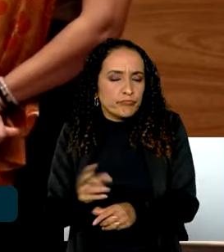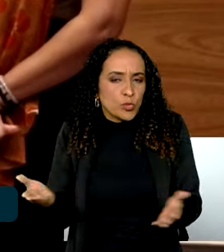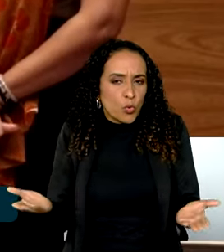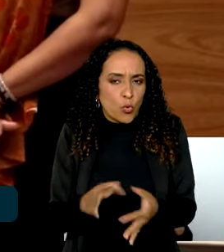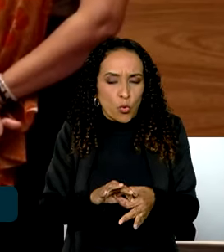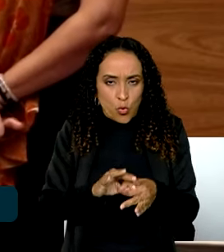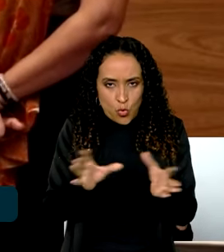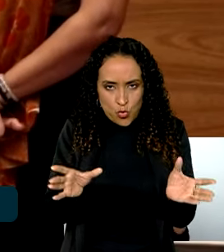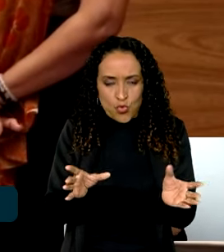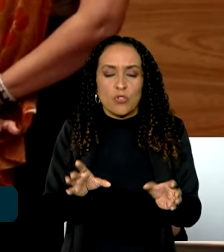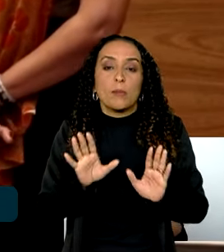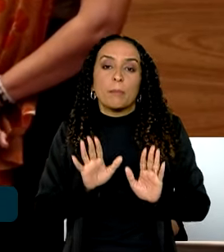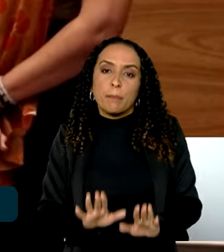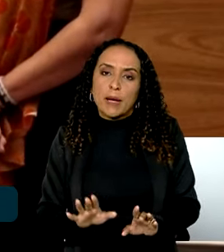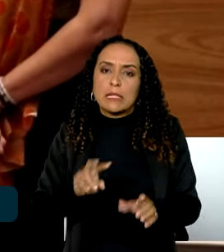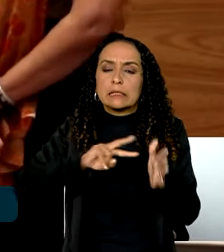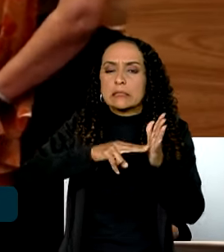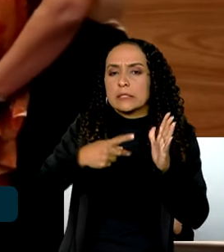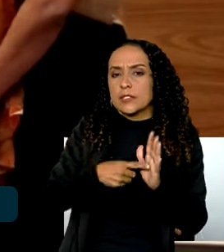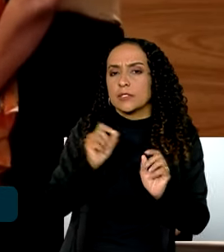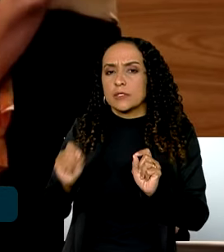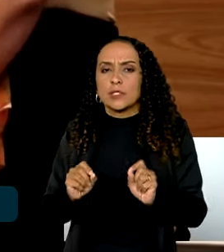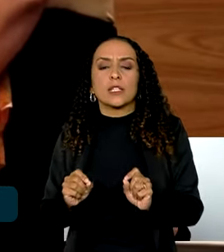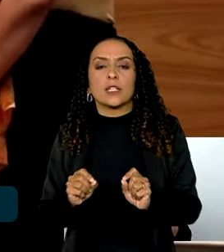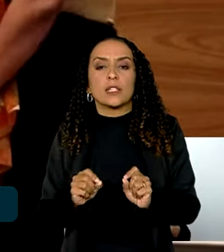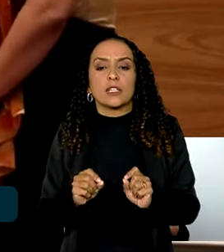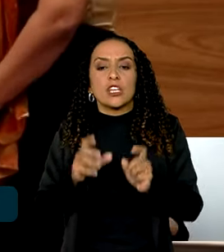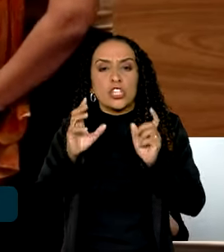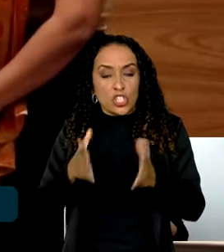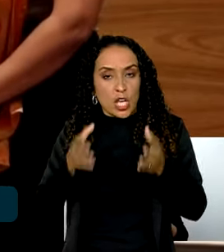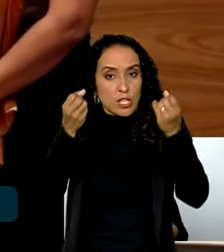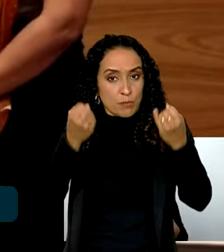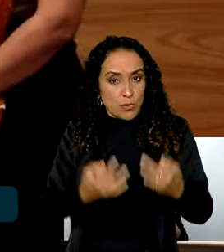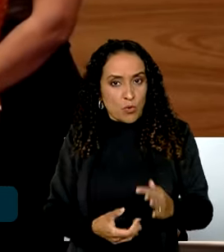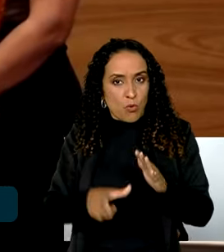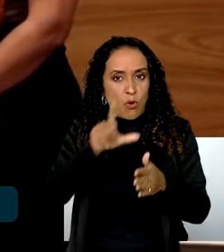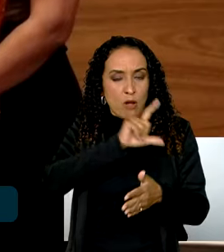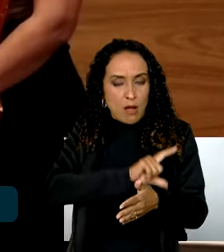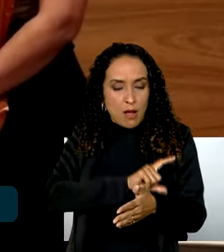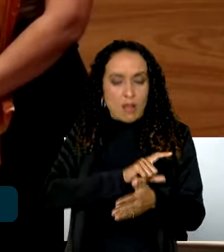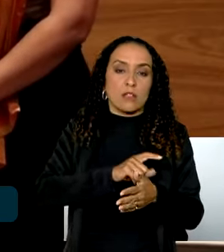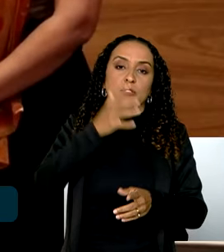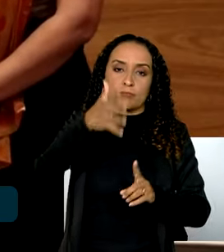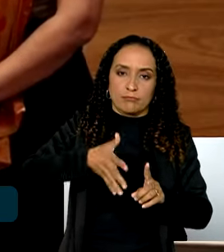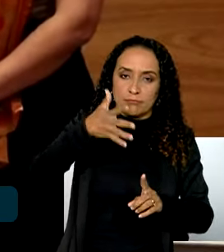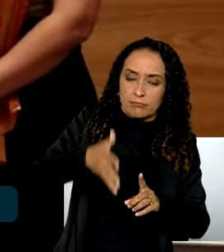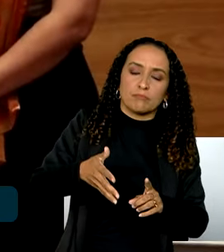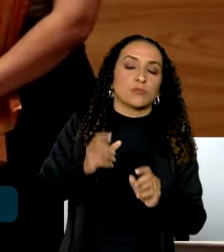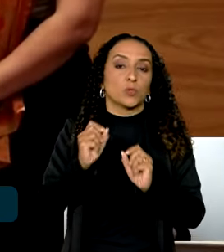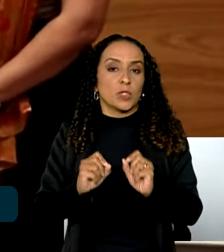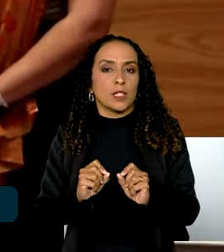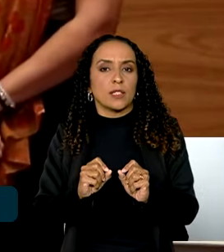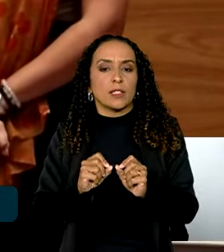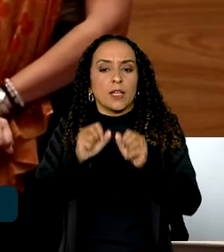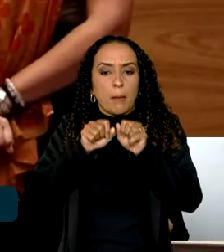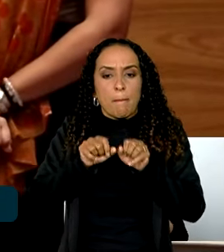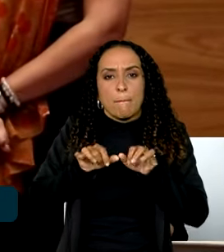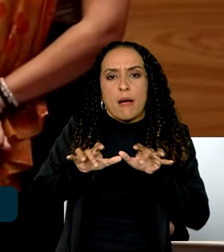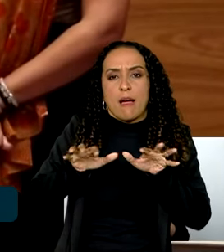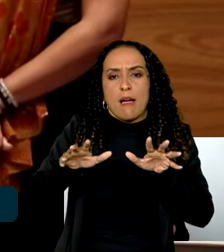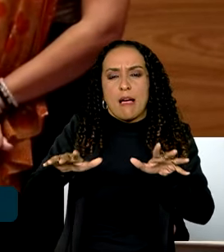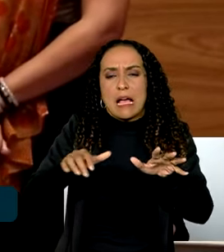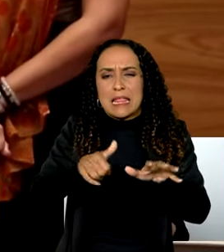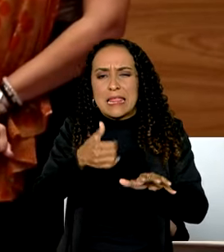disponíveis, mas significa, como foi bem colocado aqui pelos meus antecessores, multiplicar por